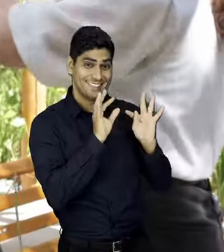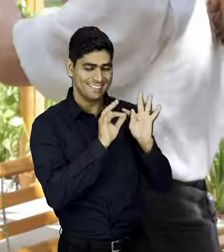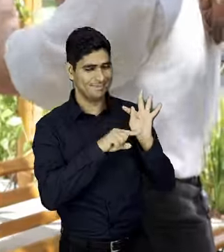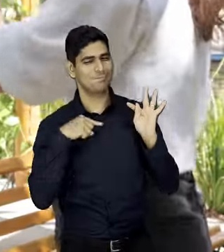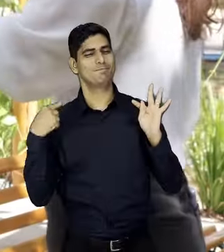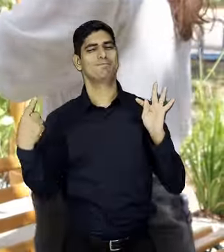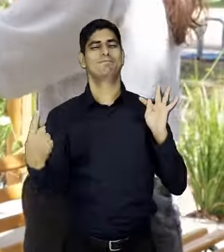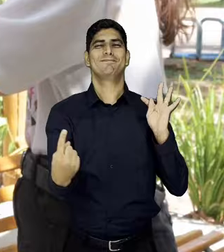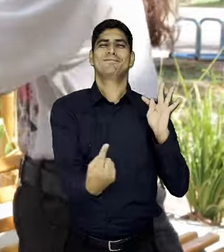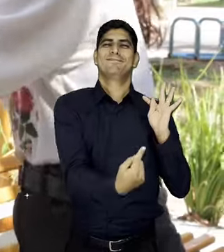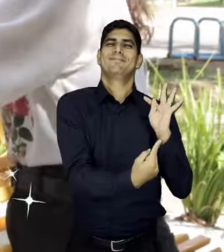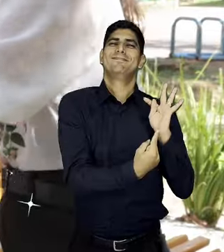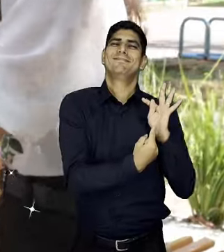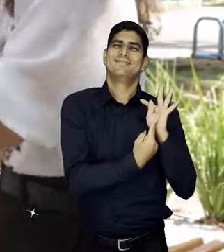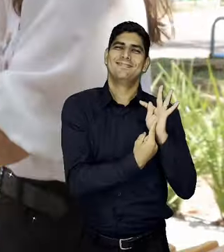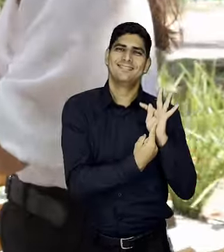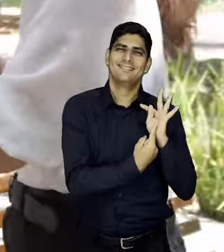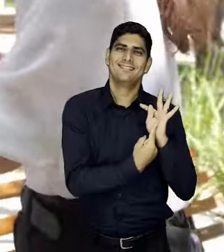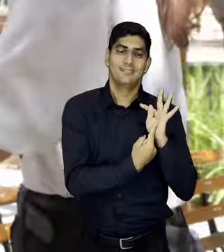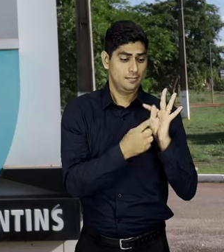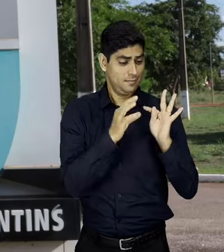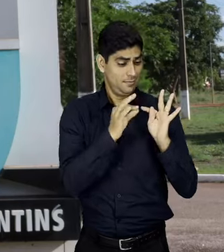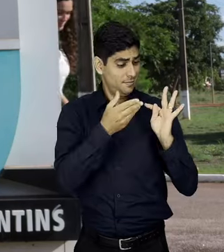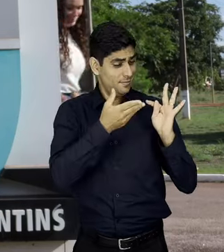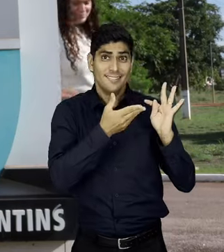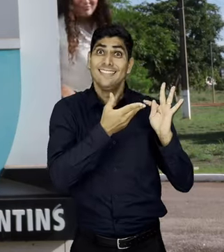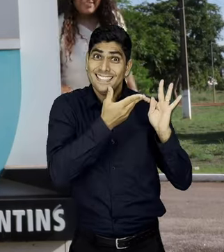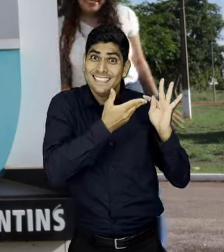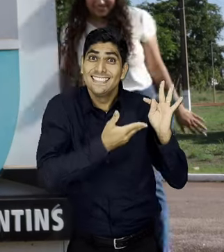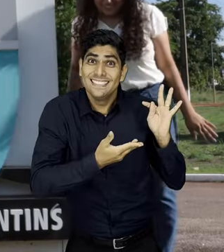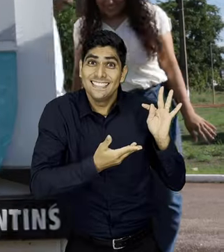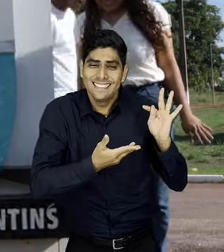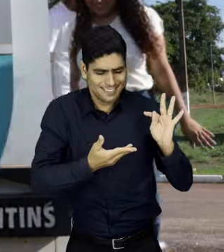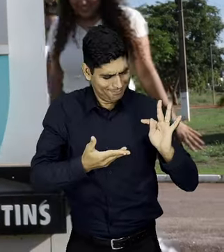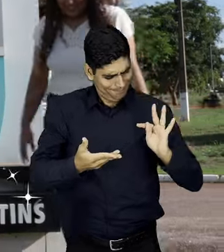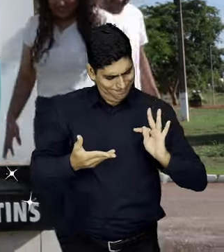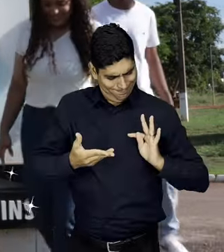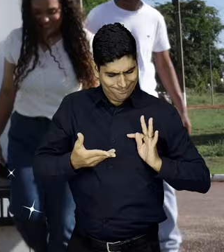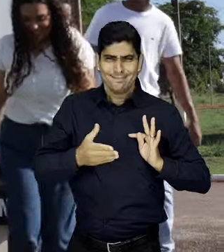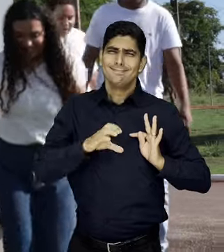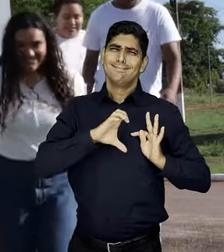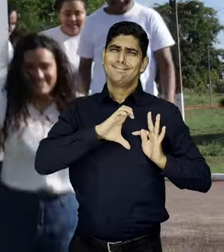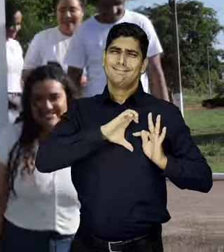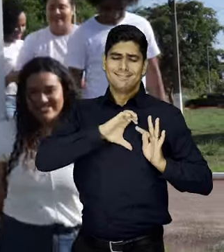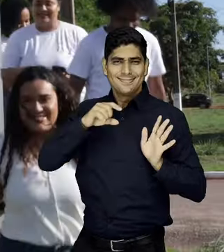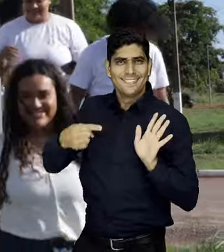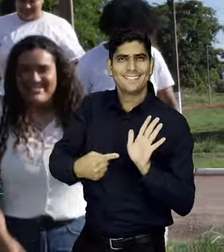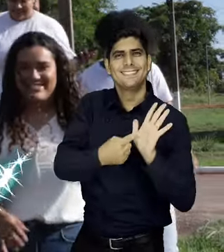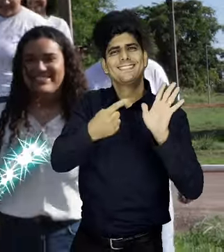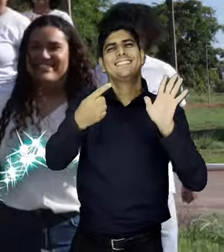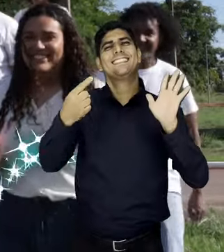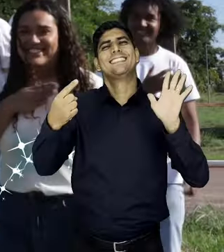UFD somos nós A UFD está na nossa frente A